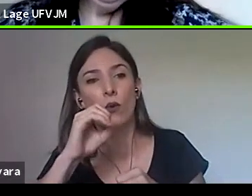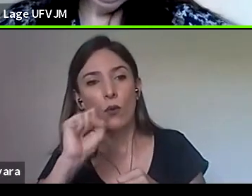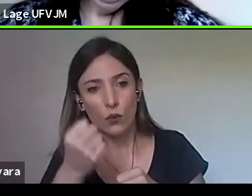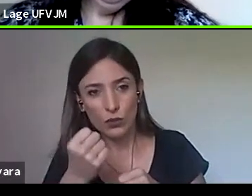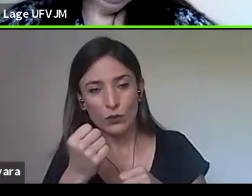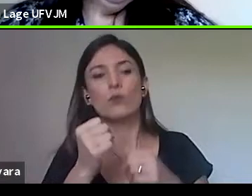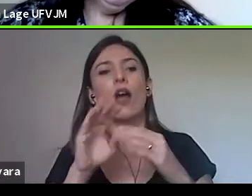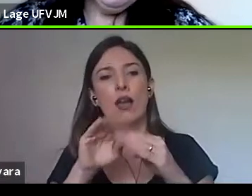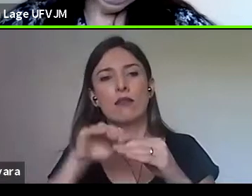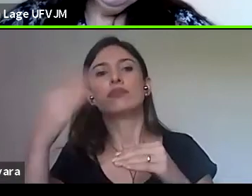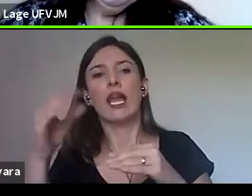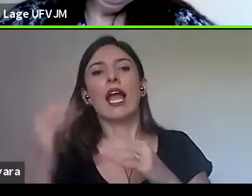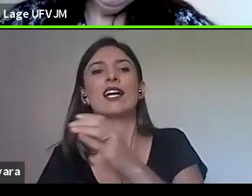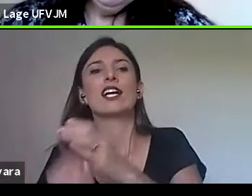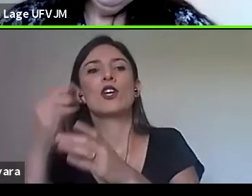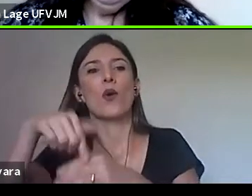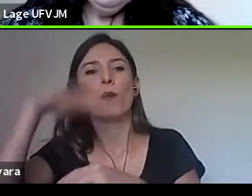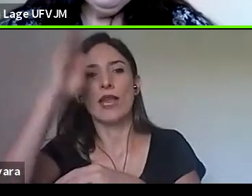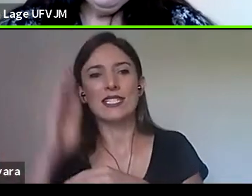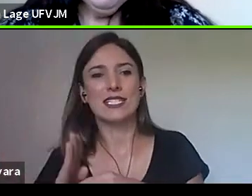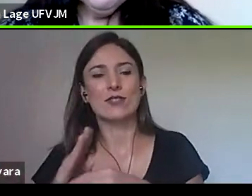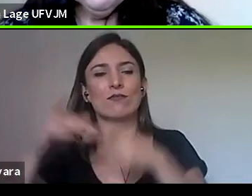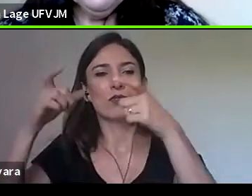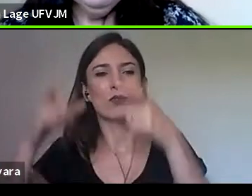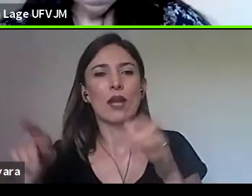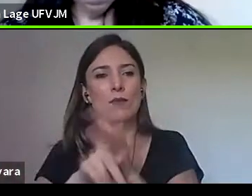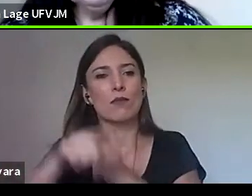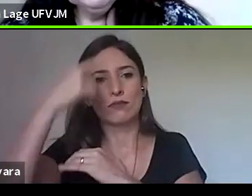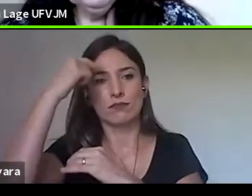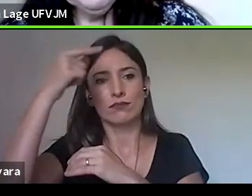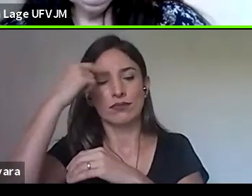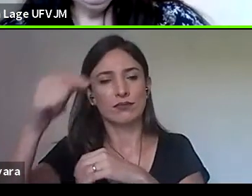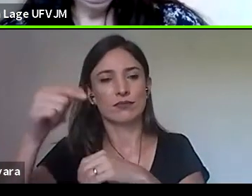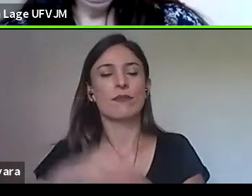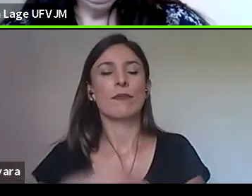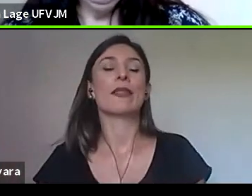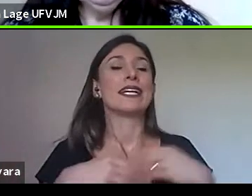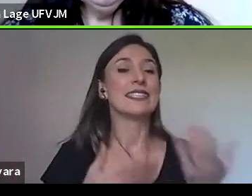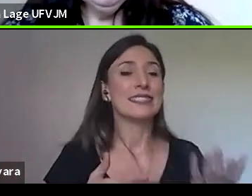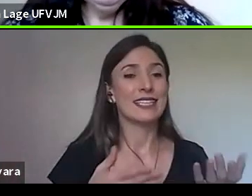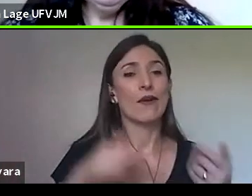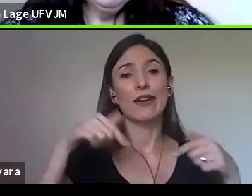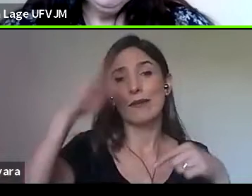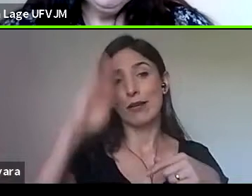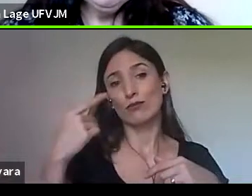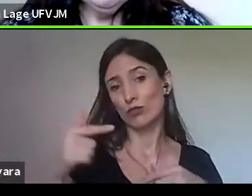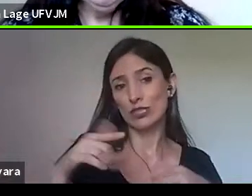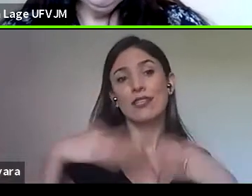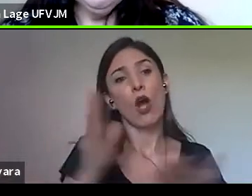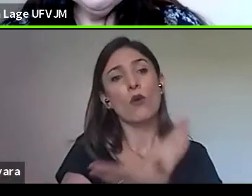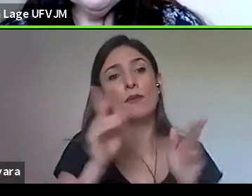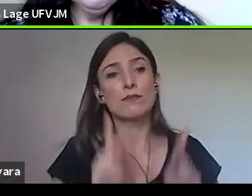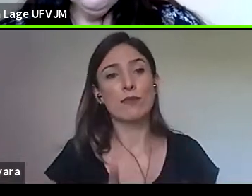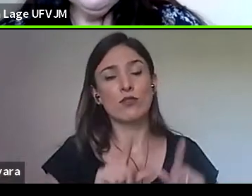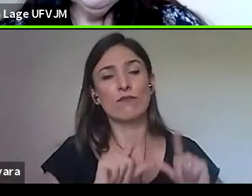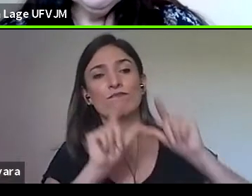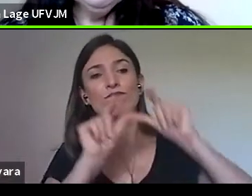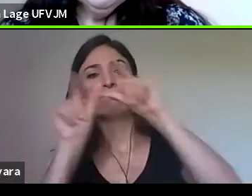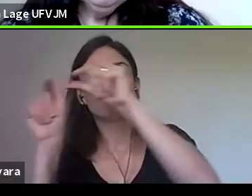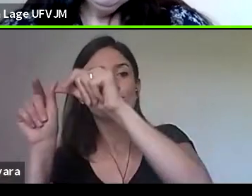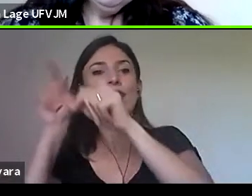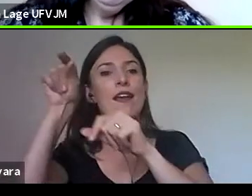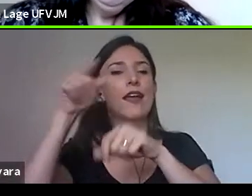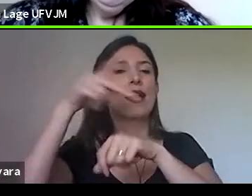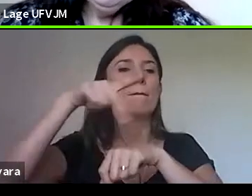gente tem... A grande maioria ia para Portugal, alguns iam para a França, né? E a grande universidade era a Universidade de